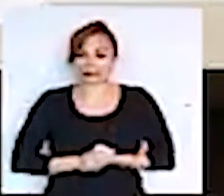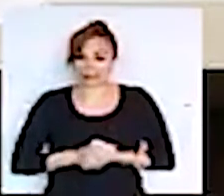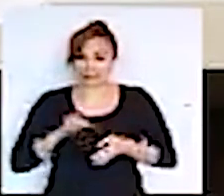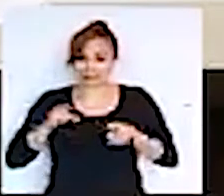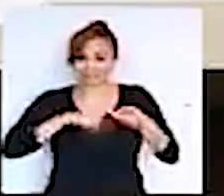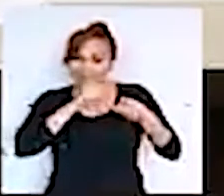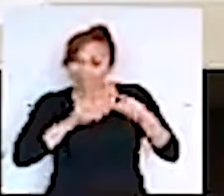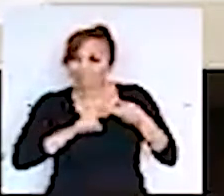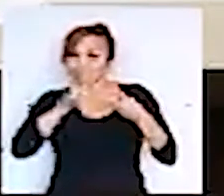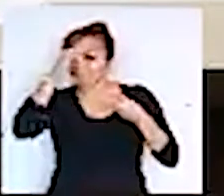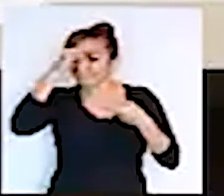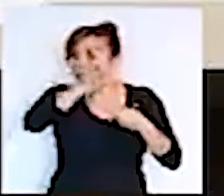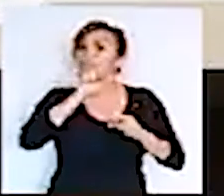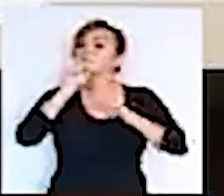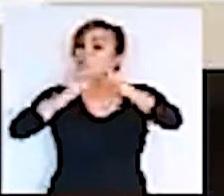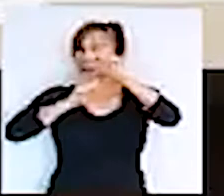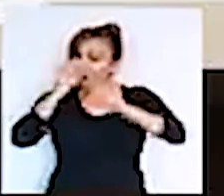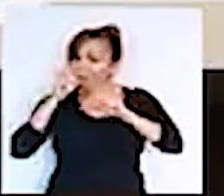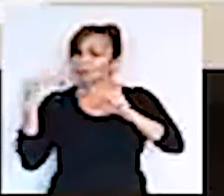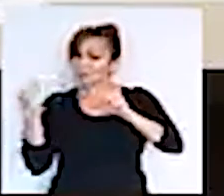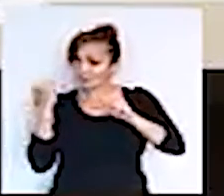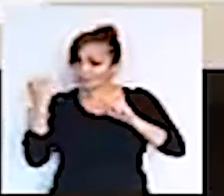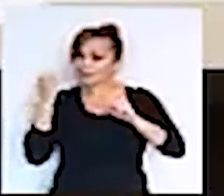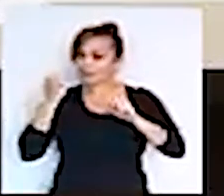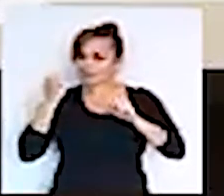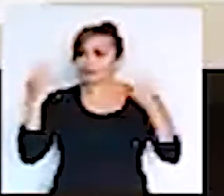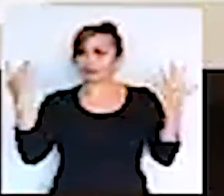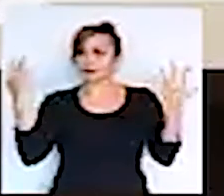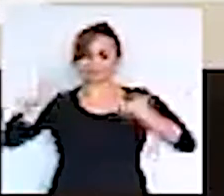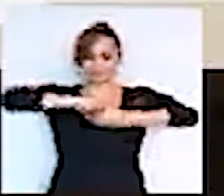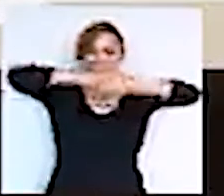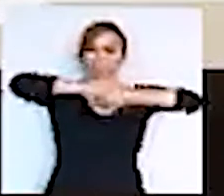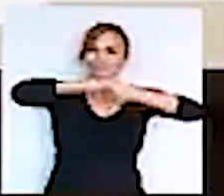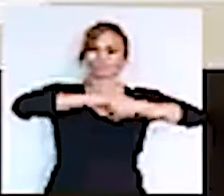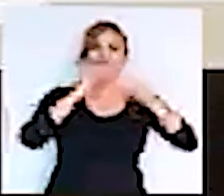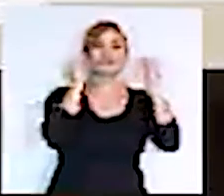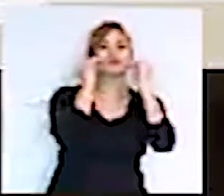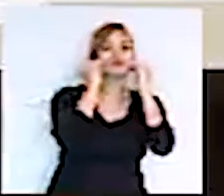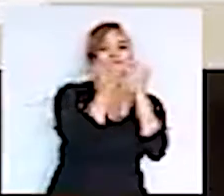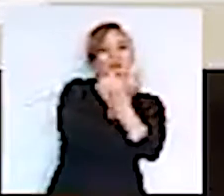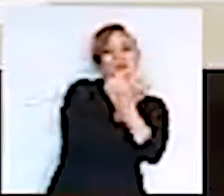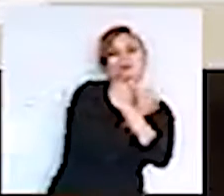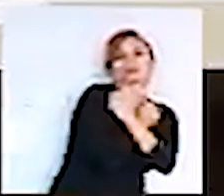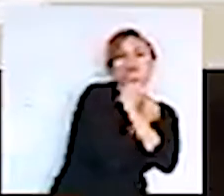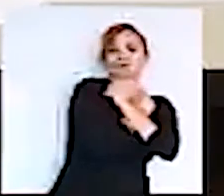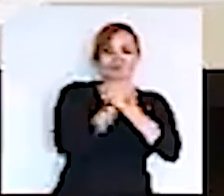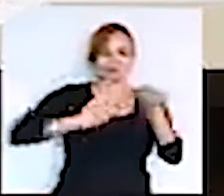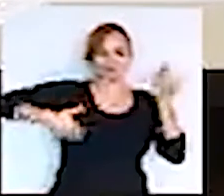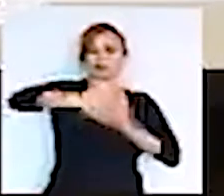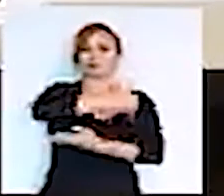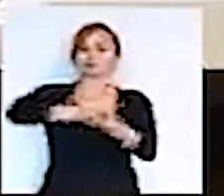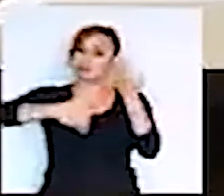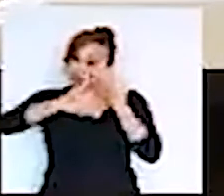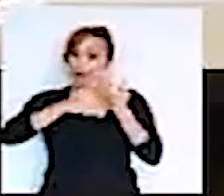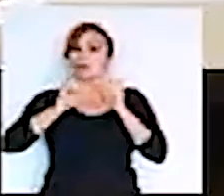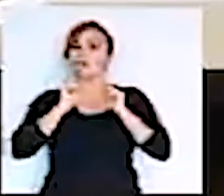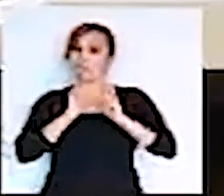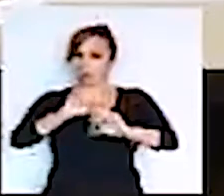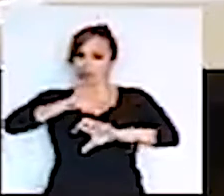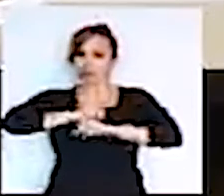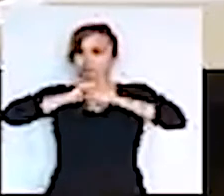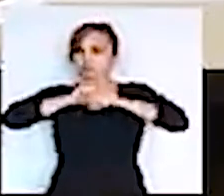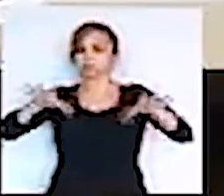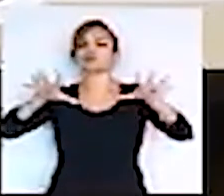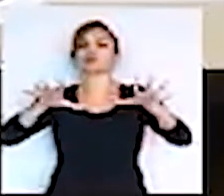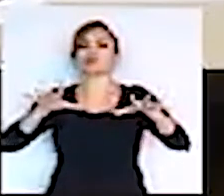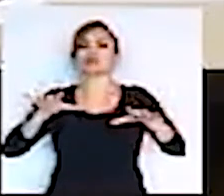pegando nas mãos, cumprimentar dando beijinho, dando abraço, porque isso também são formas de transmissão do vírus. Importante até, governador, quem